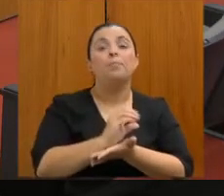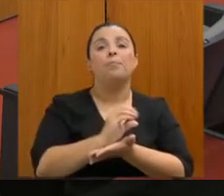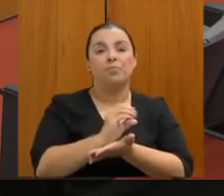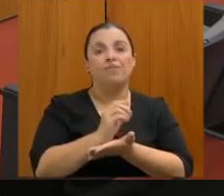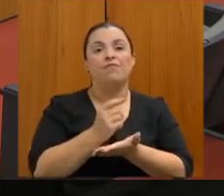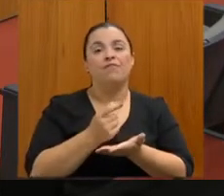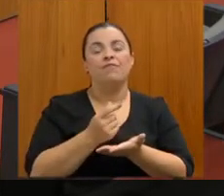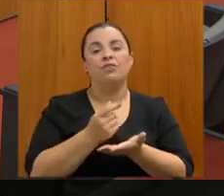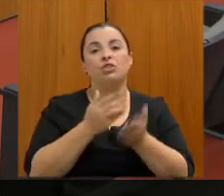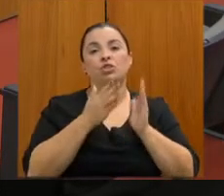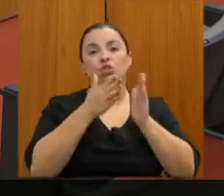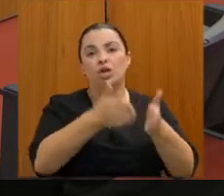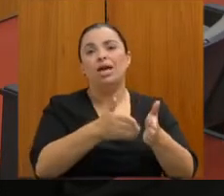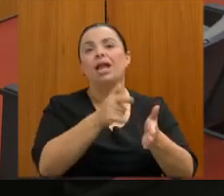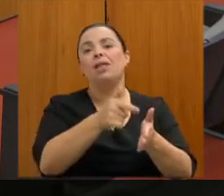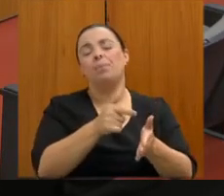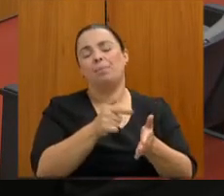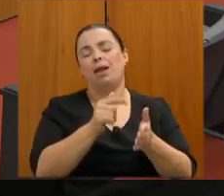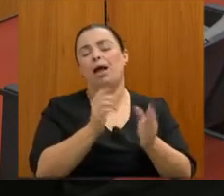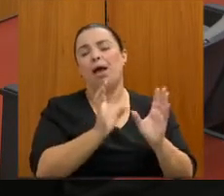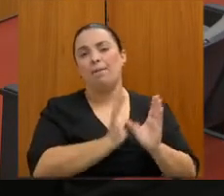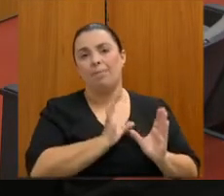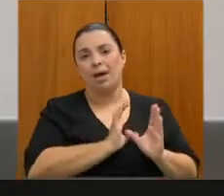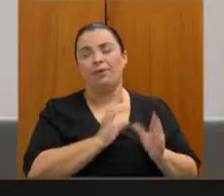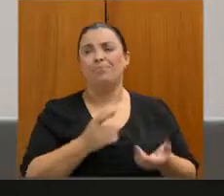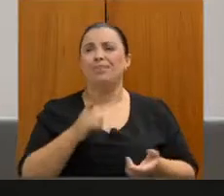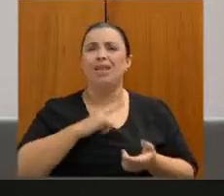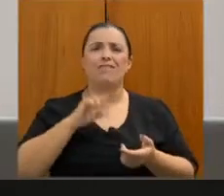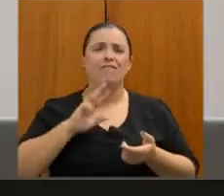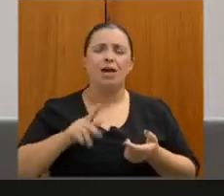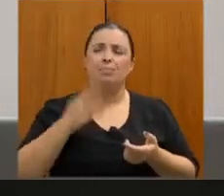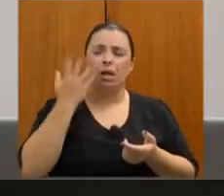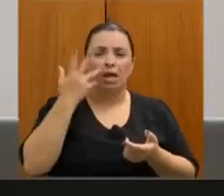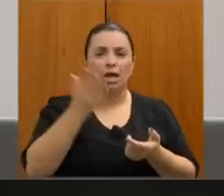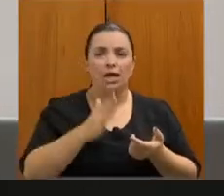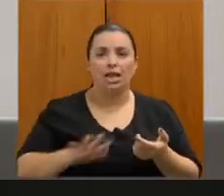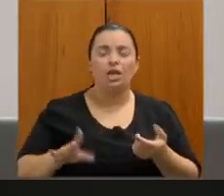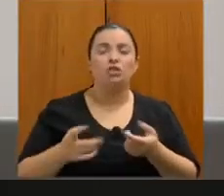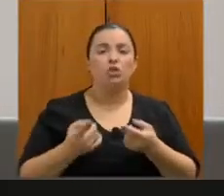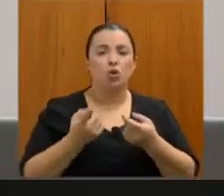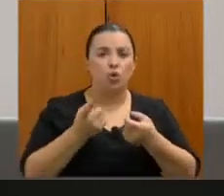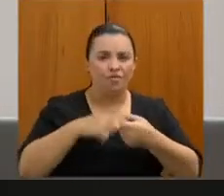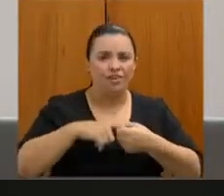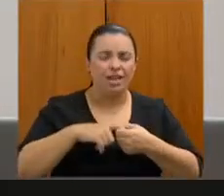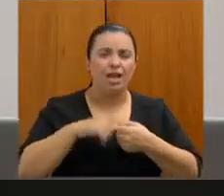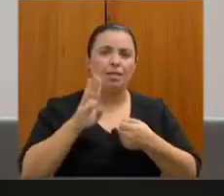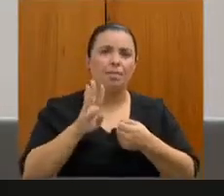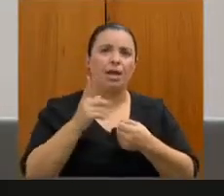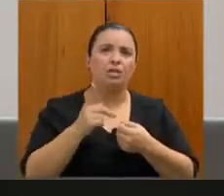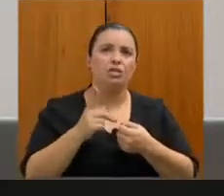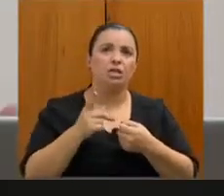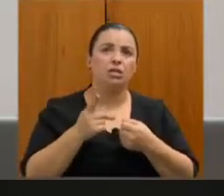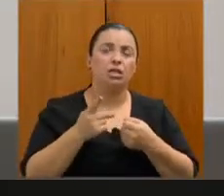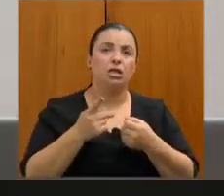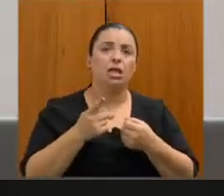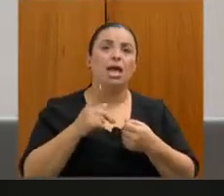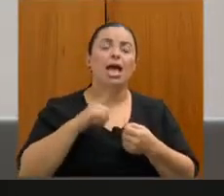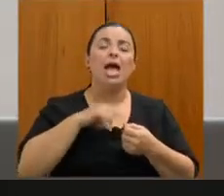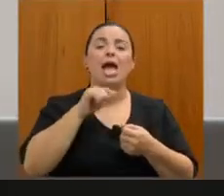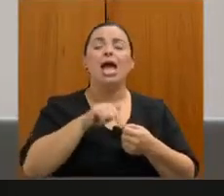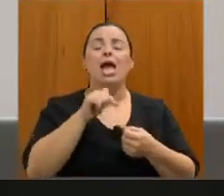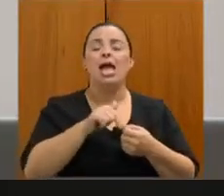APAES. Eu levei todo o modelo, por exemplo, as creches conveniadas em Belo Horizonte, são mais de 200 creches, elas recebem o